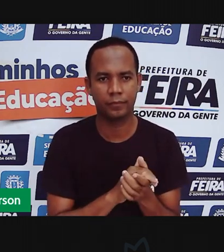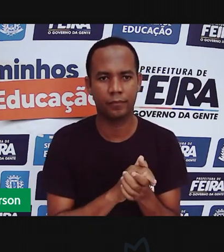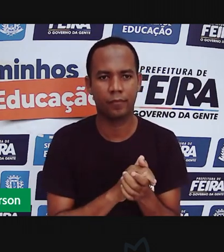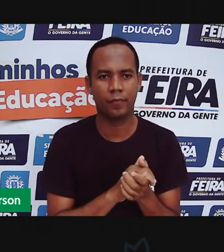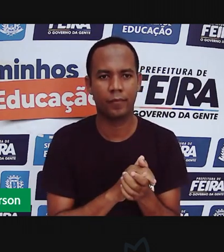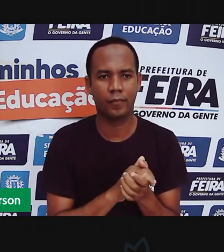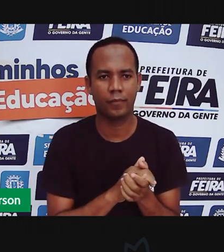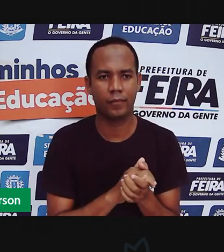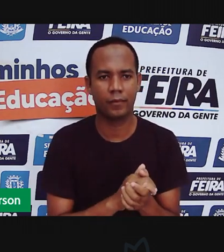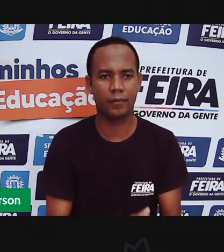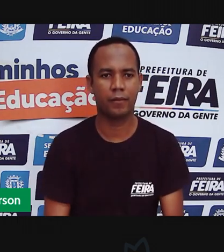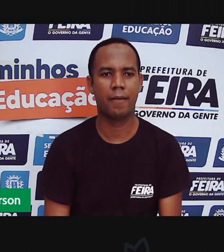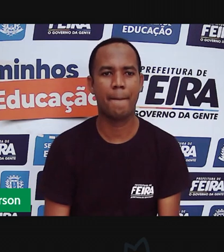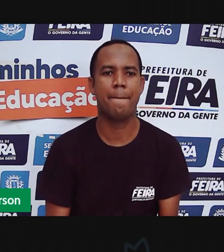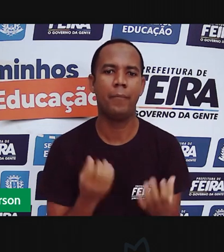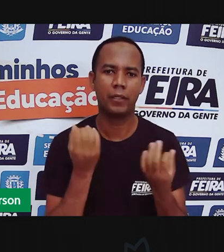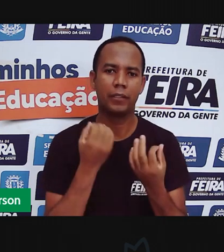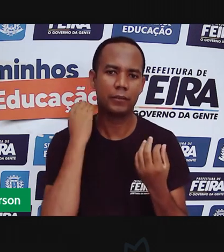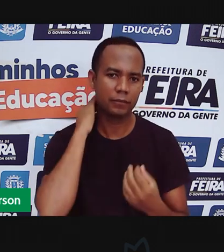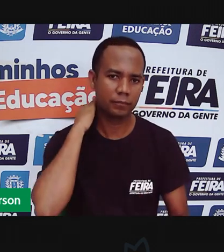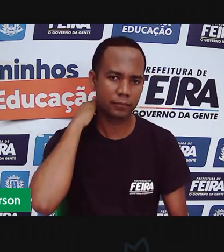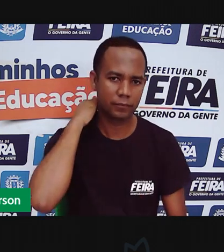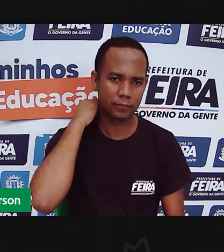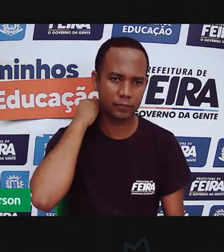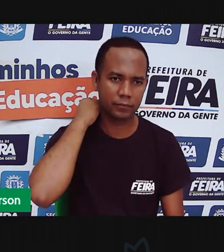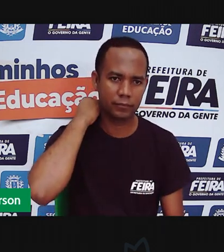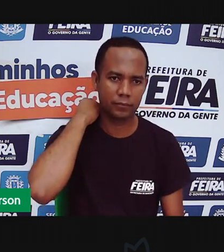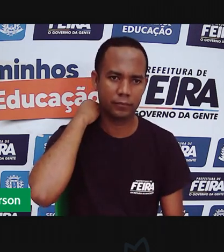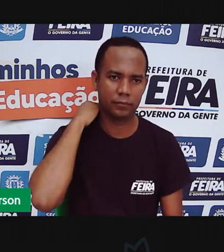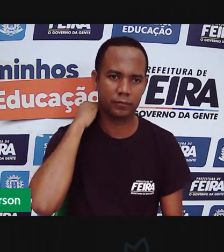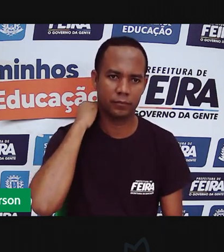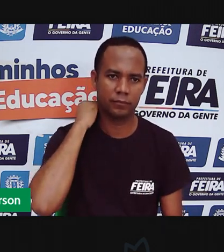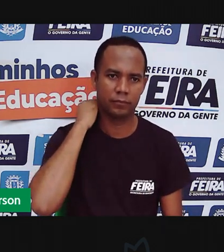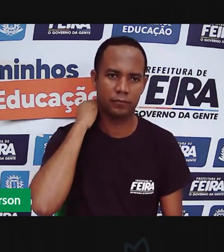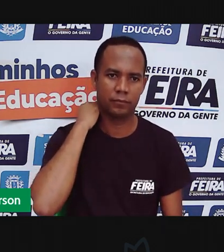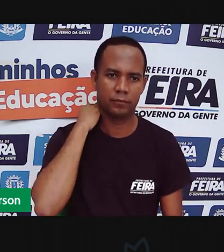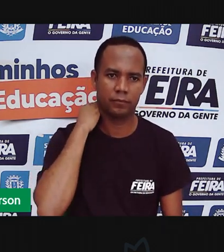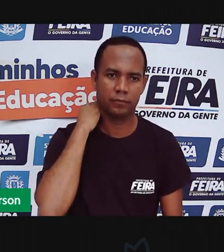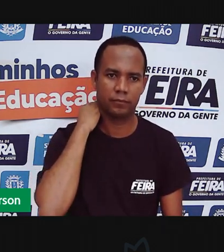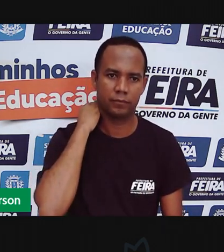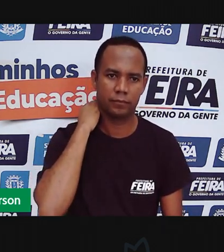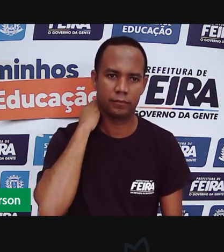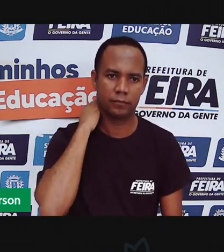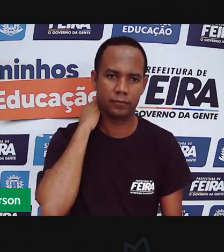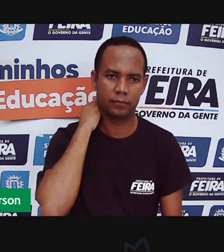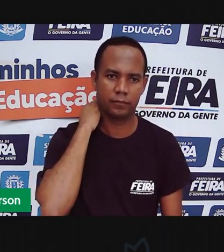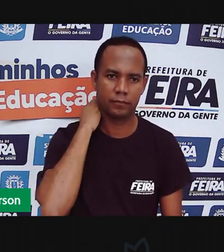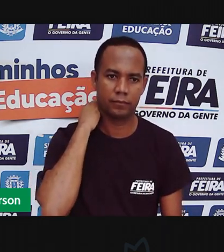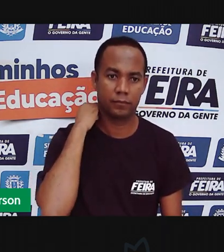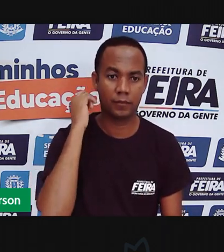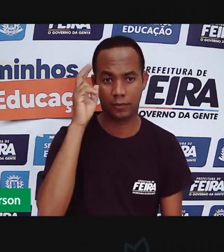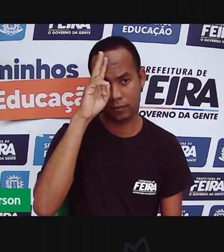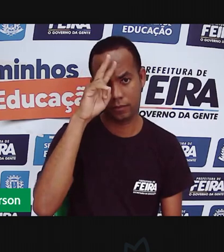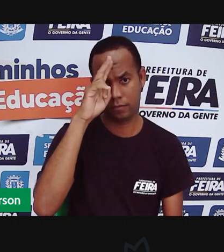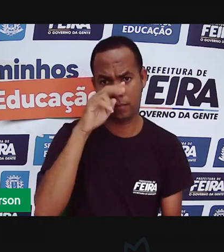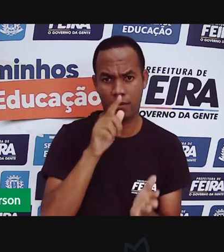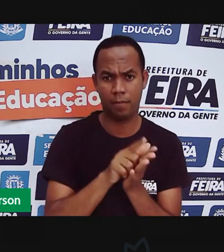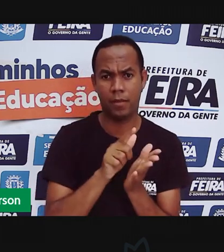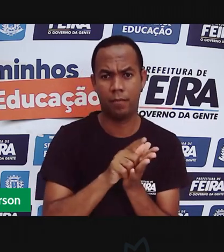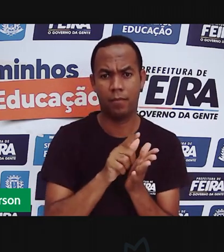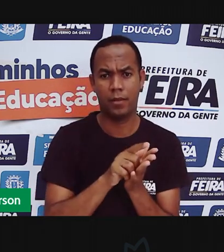aqui, ó. Pra ficar bem bonitinho, tá? Pronto. Reserve isso aqui. Lembra das folhas de papel?